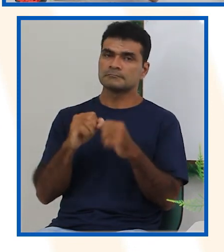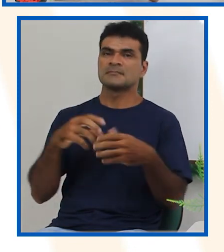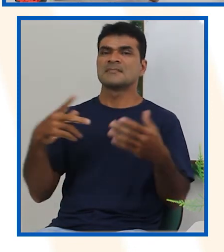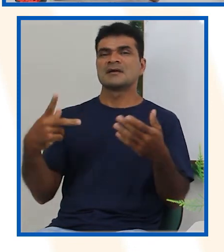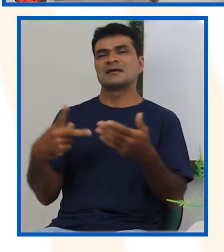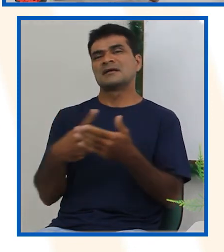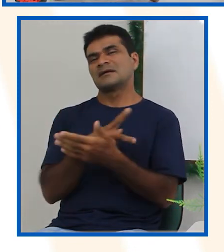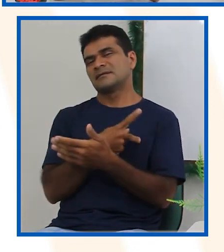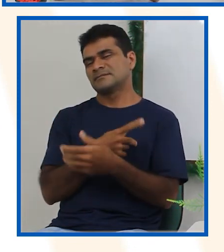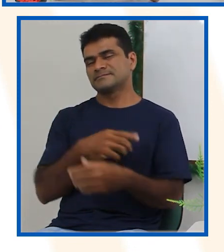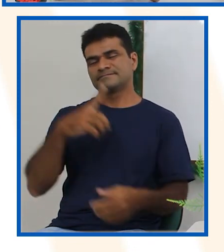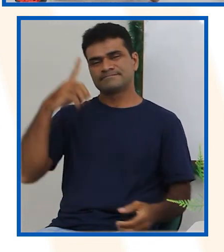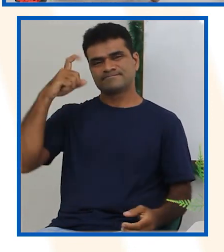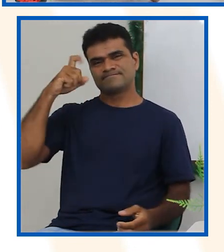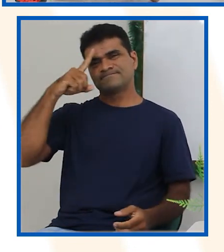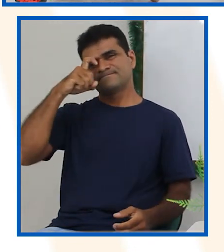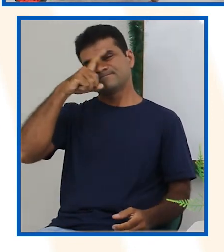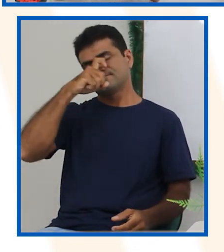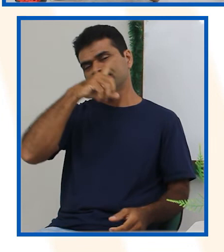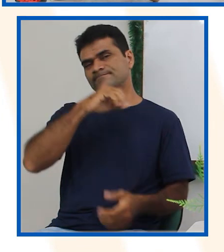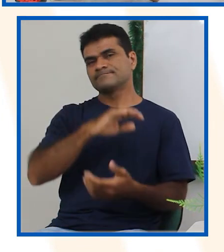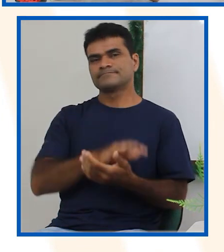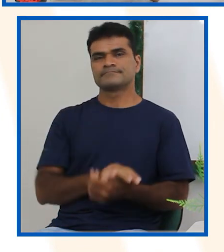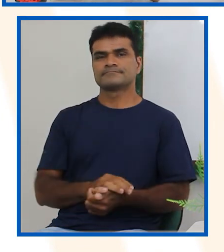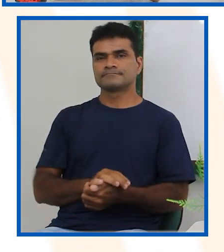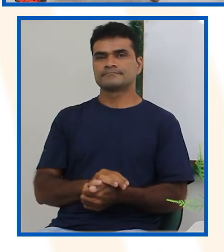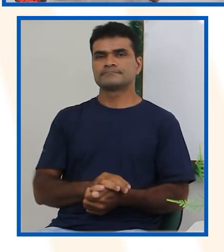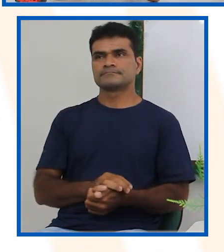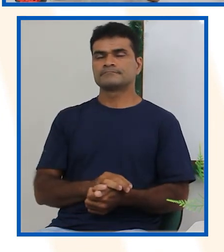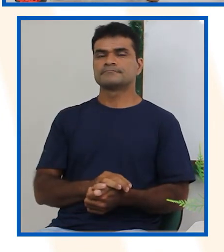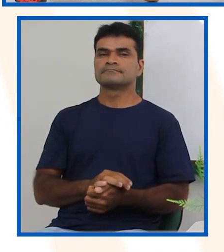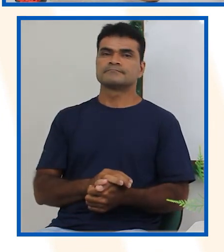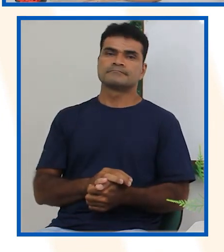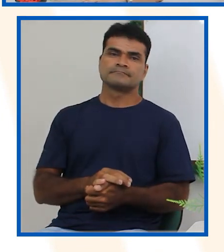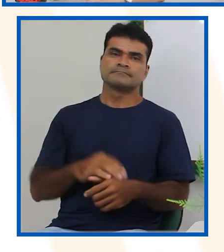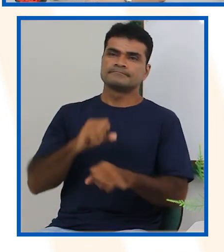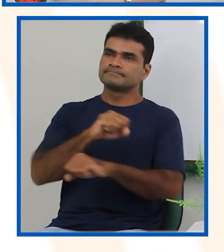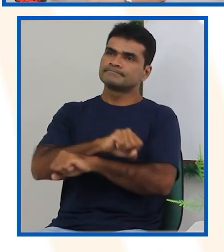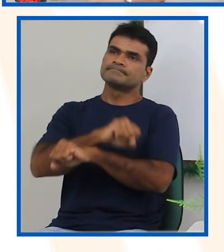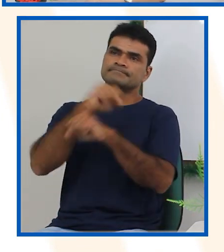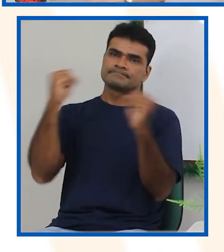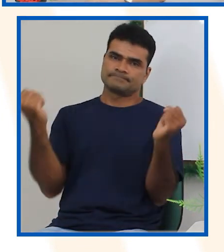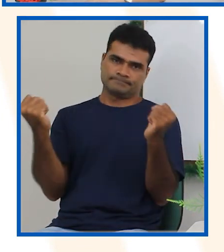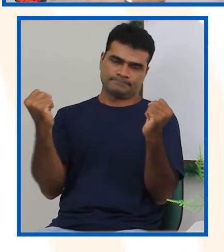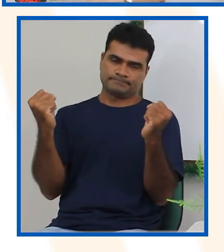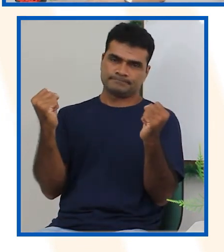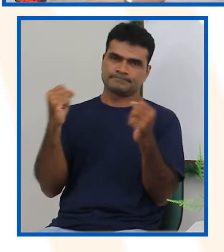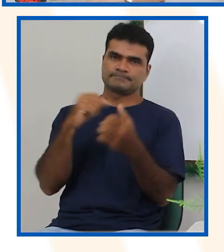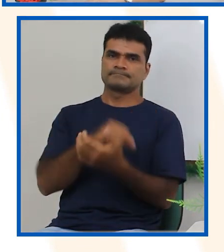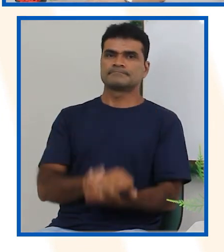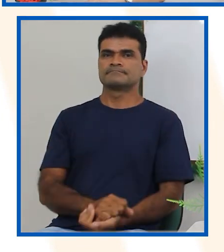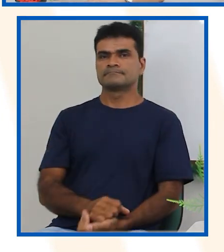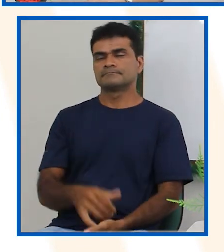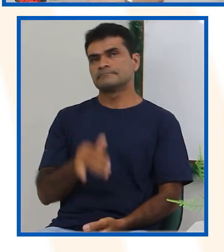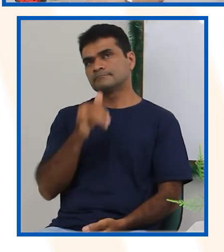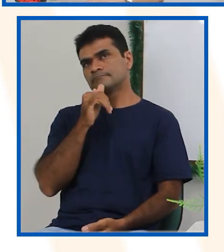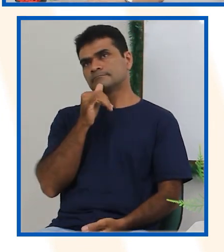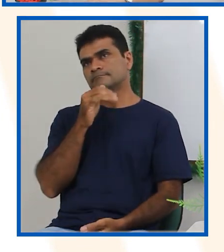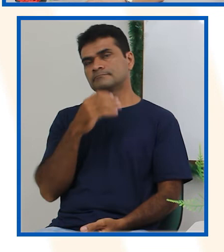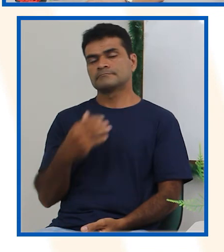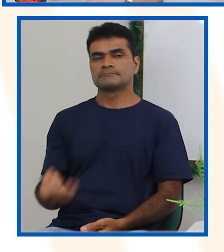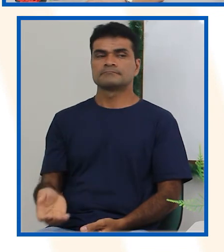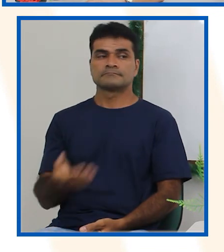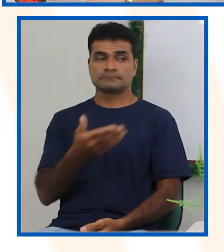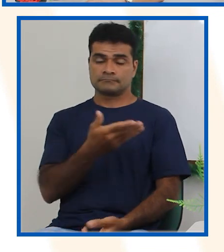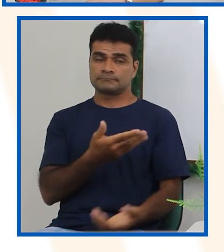improvável. E não tem chance é aquilo que é impossível. Por exemplo, a tia Cris pode ganhar na